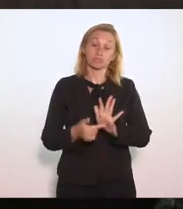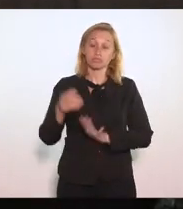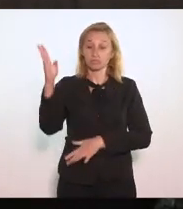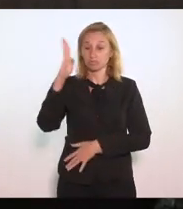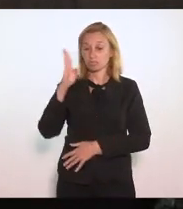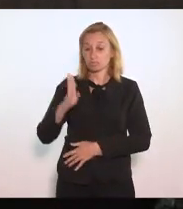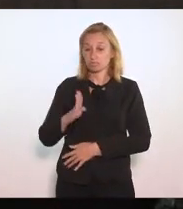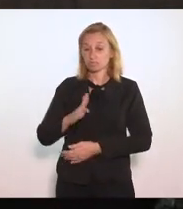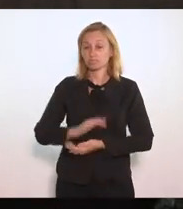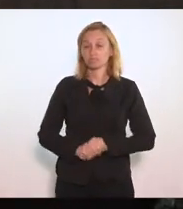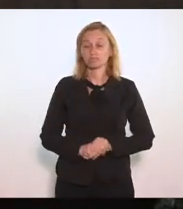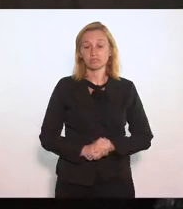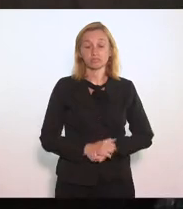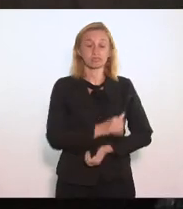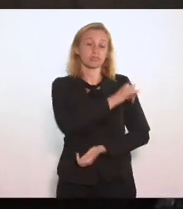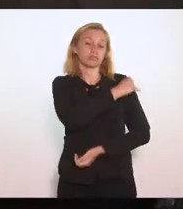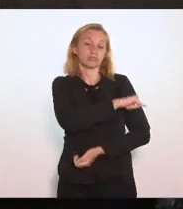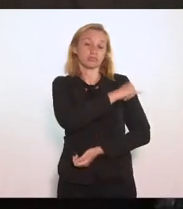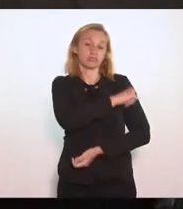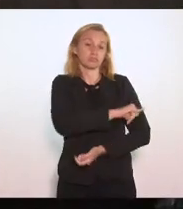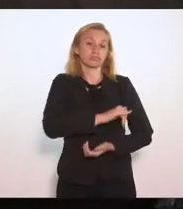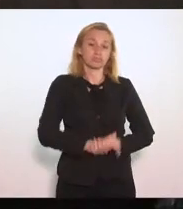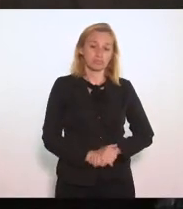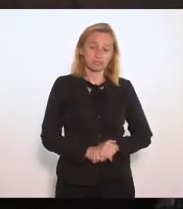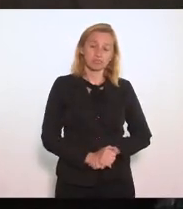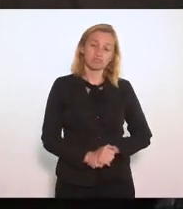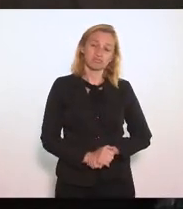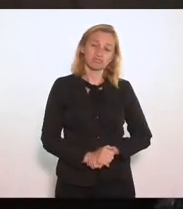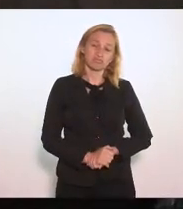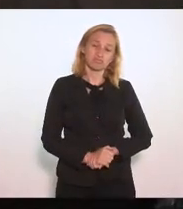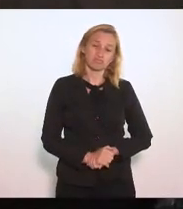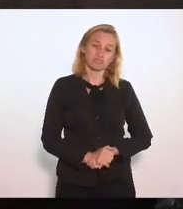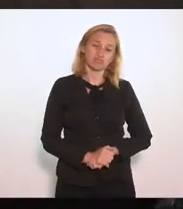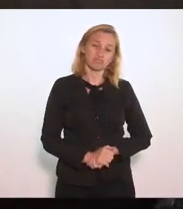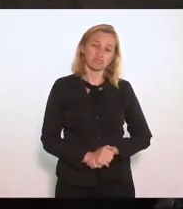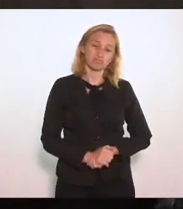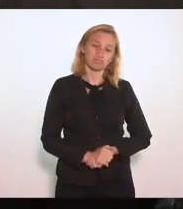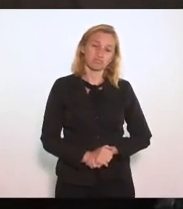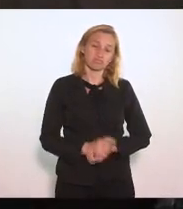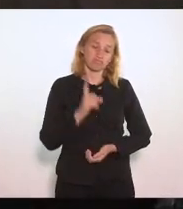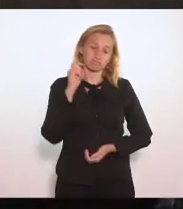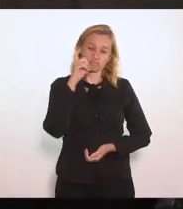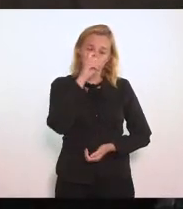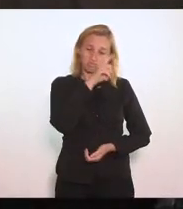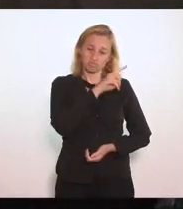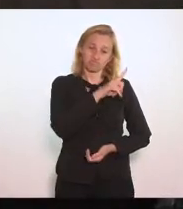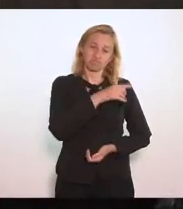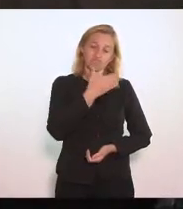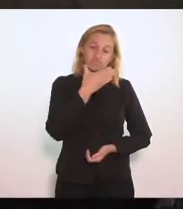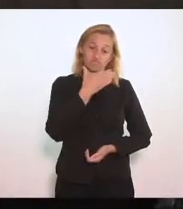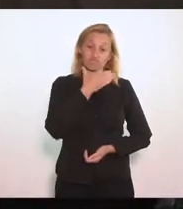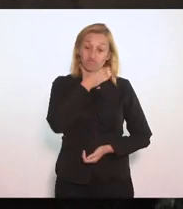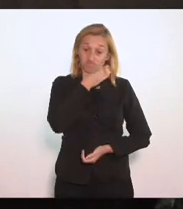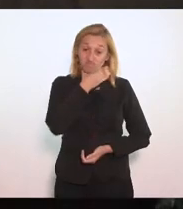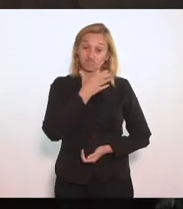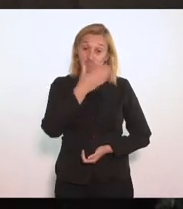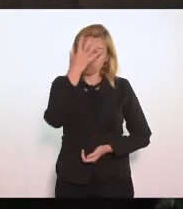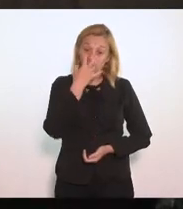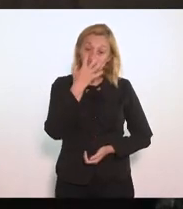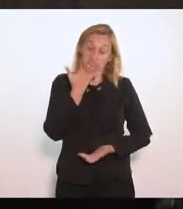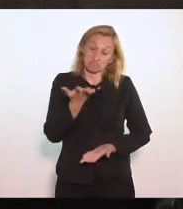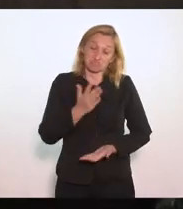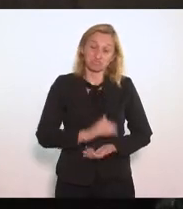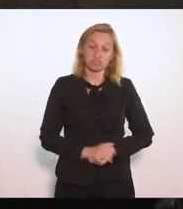E o Rio de Janeiro Numa situação Gravíssima E por enquanto